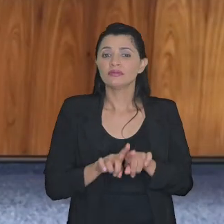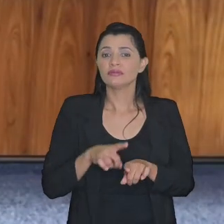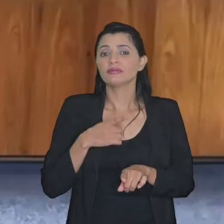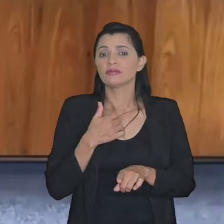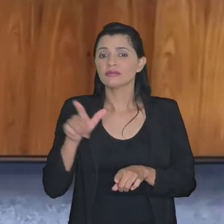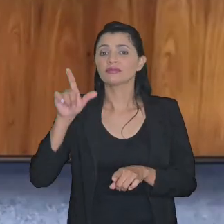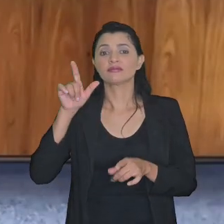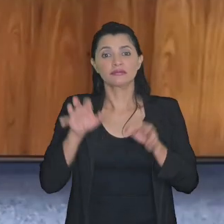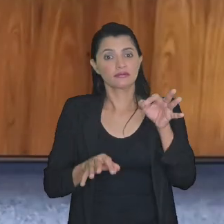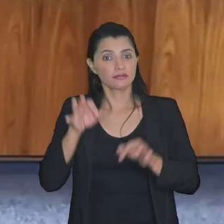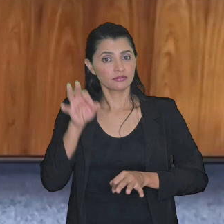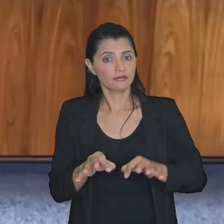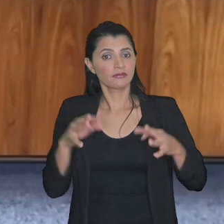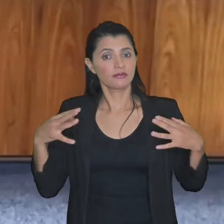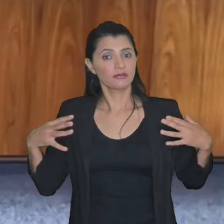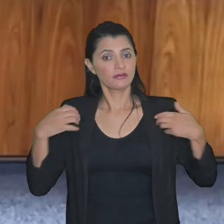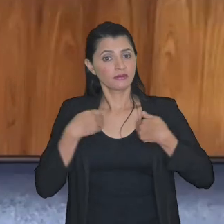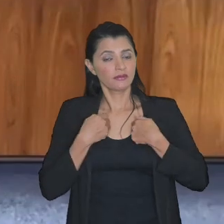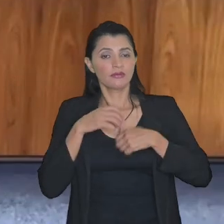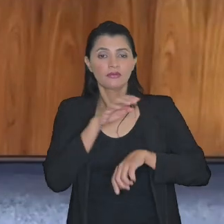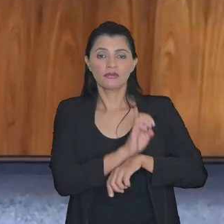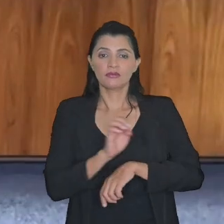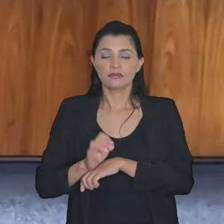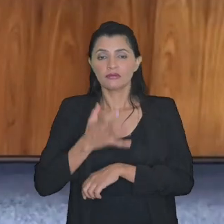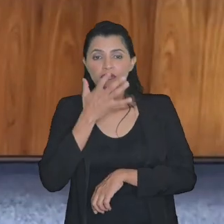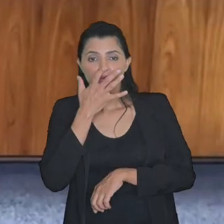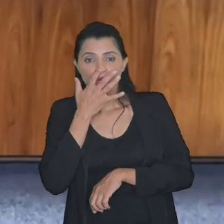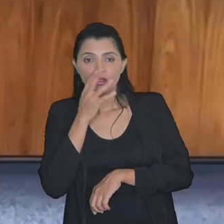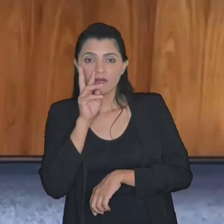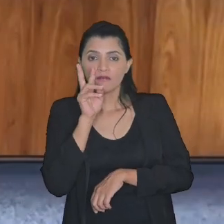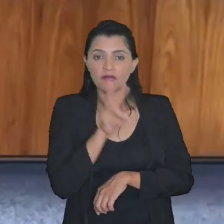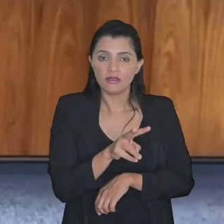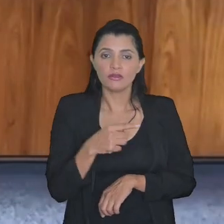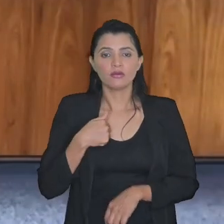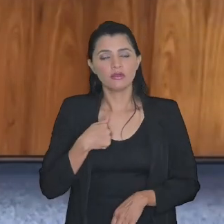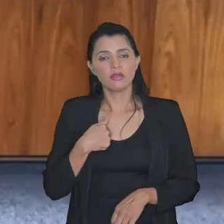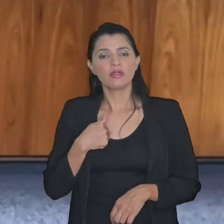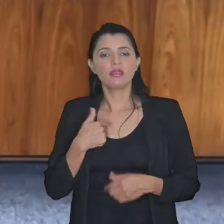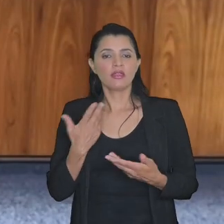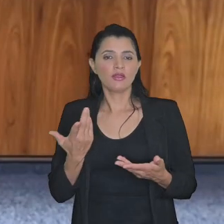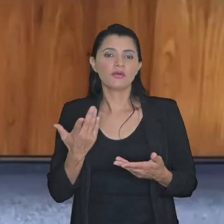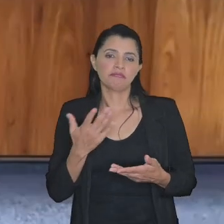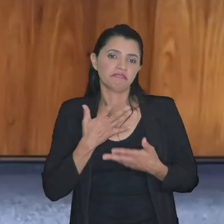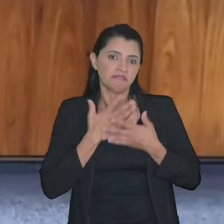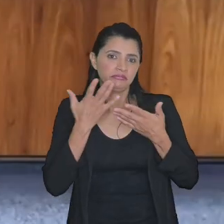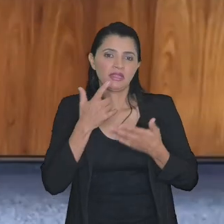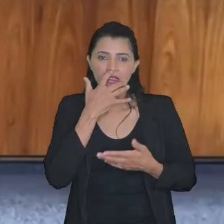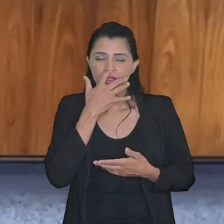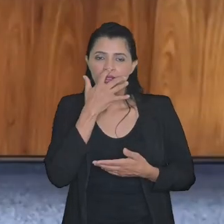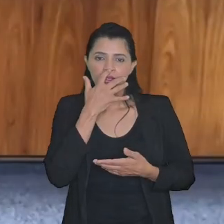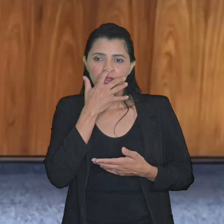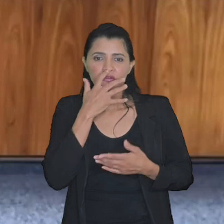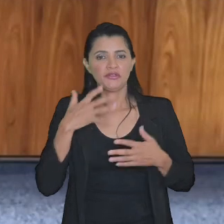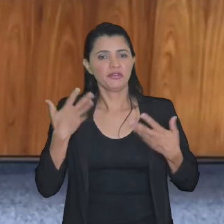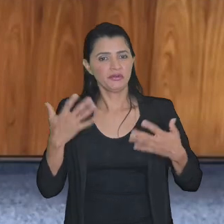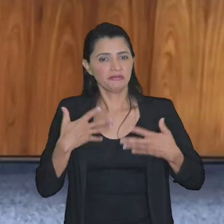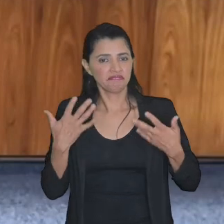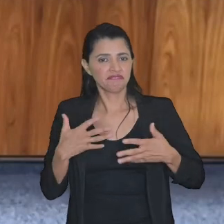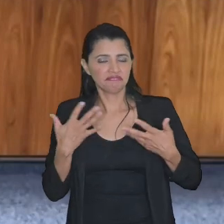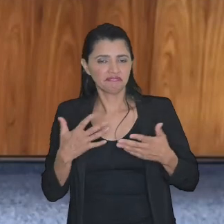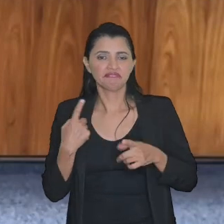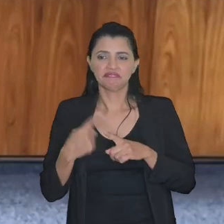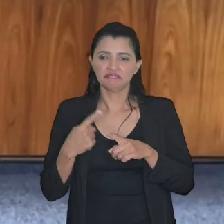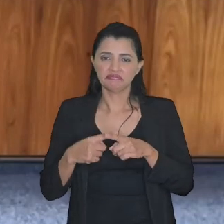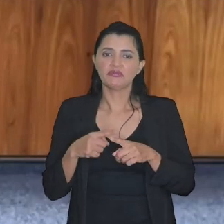muitos magistrados estaduais assistindo que me deixa muito muito contente que